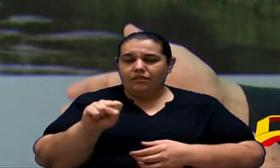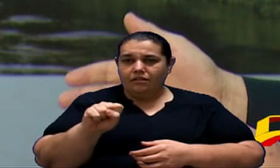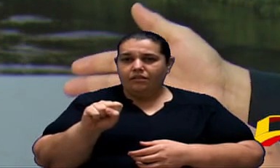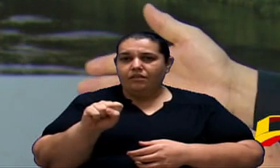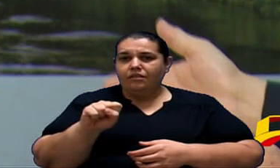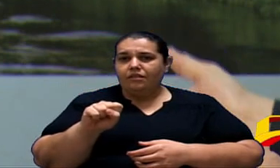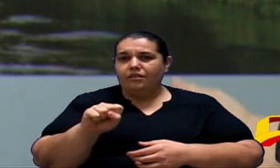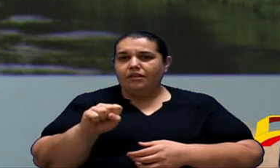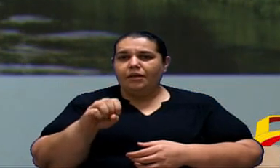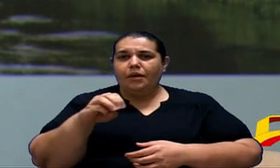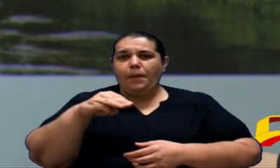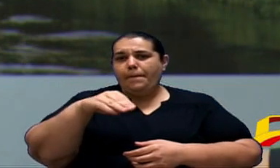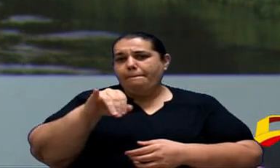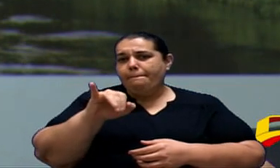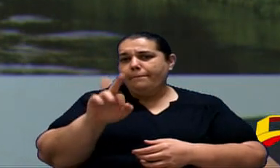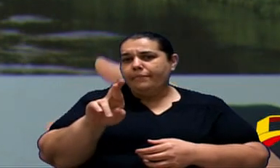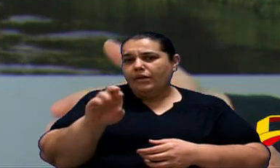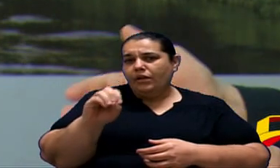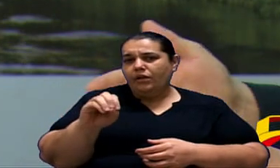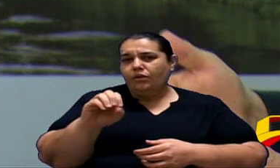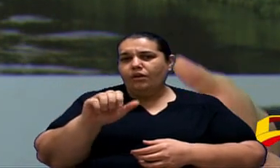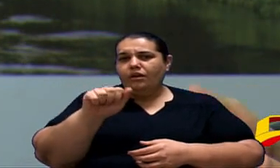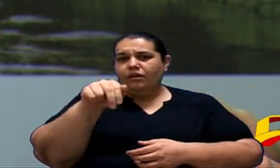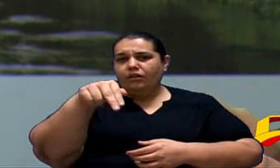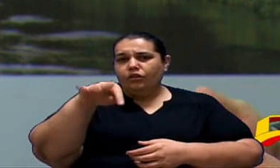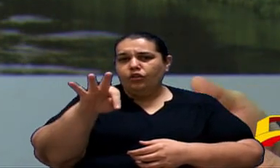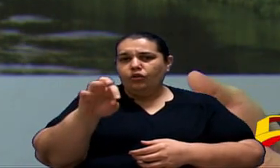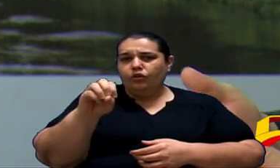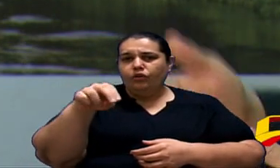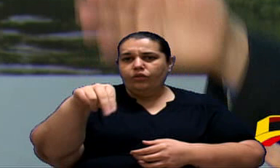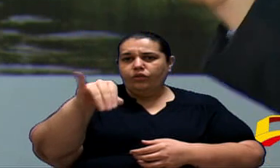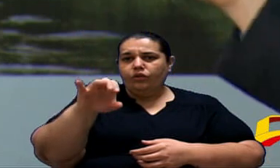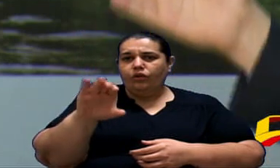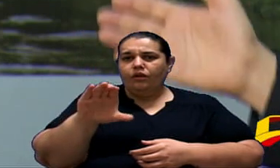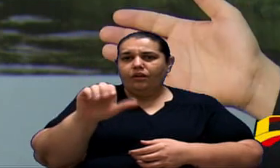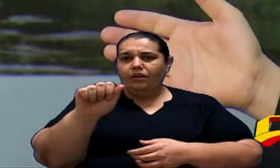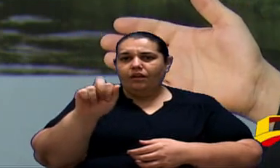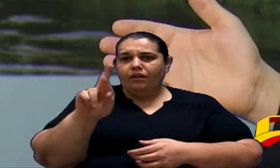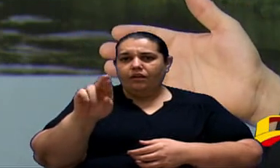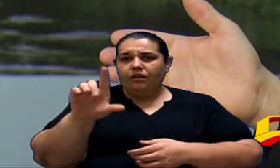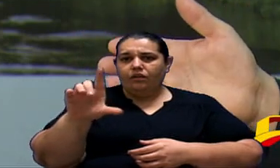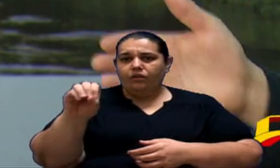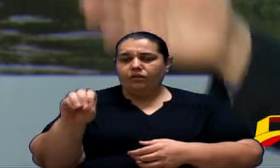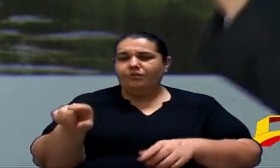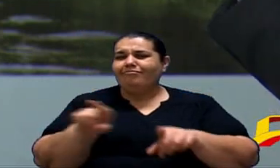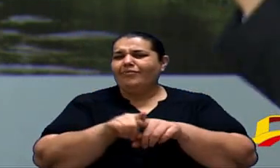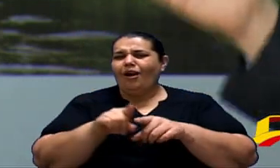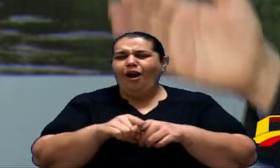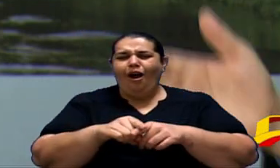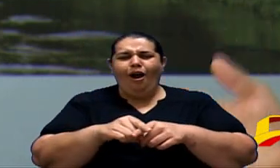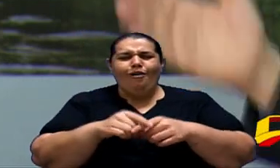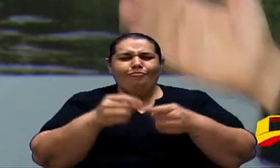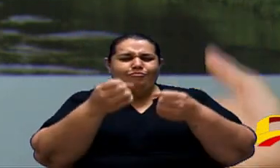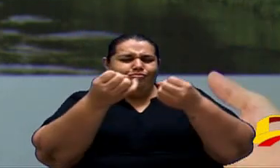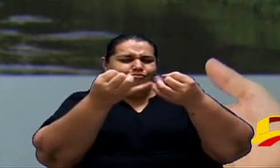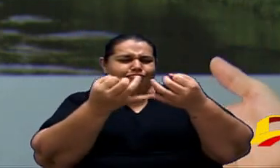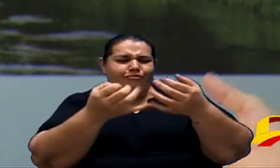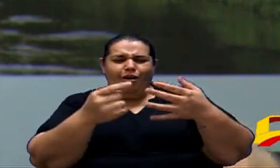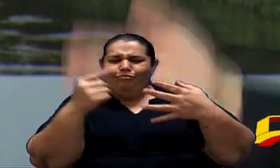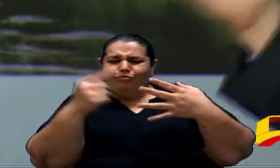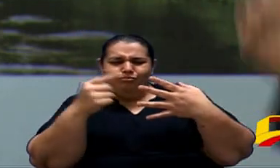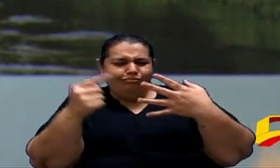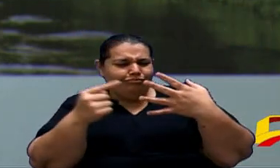Miro Teixeira Antônio Carlos Magalhães E Assim Sucessivamente Falaríamos Aqui De 100